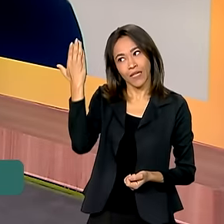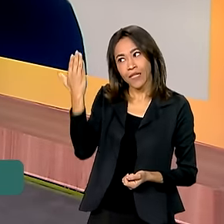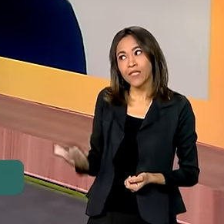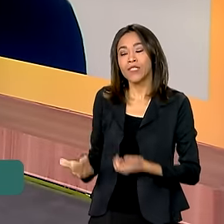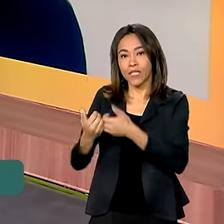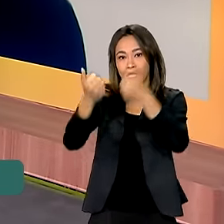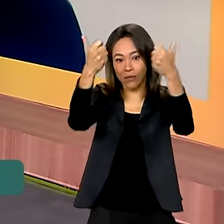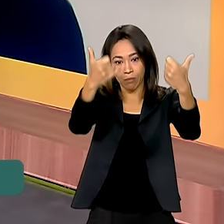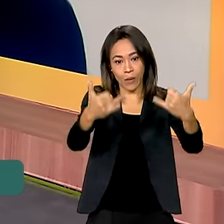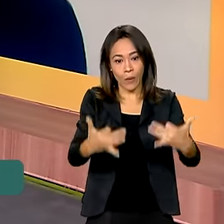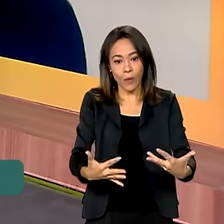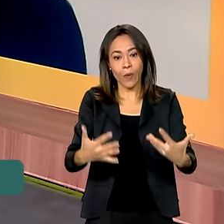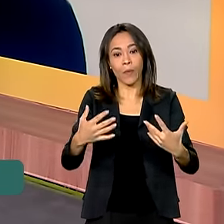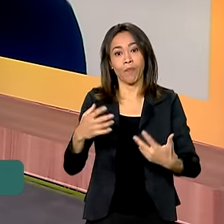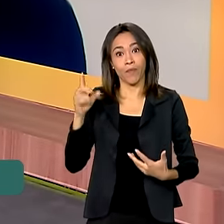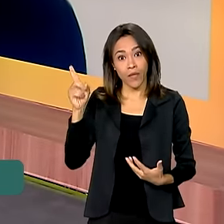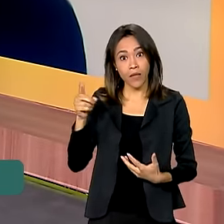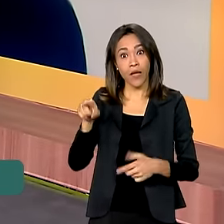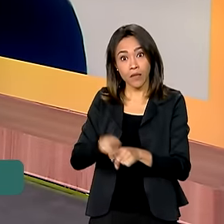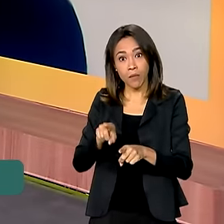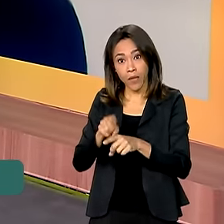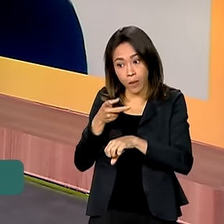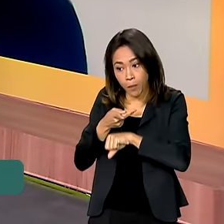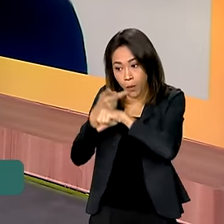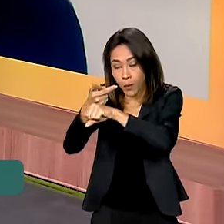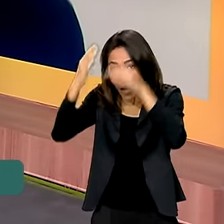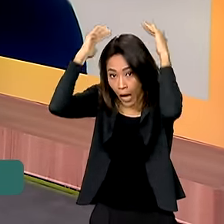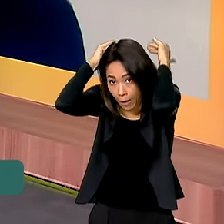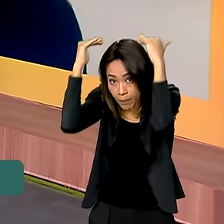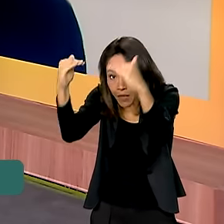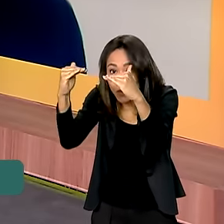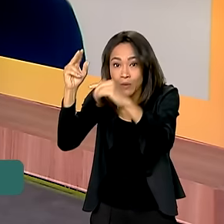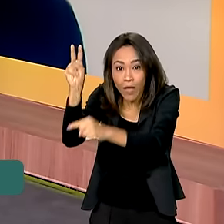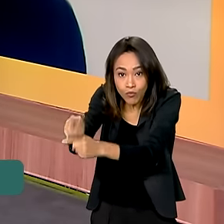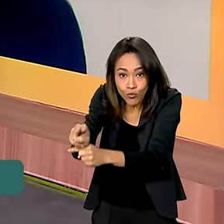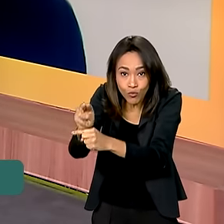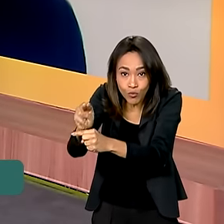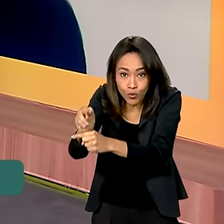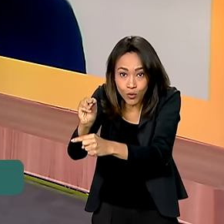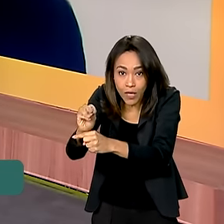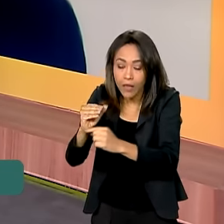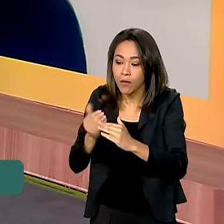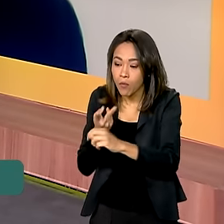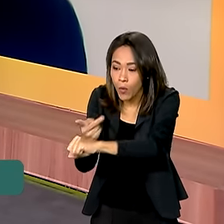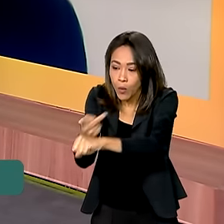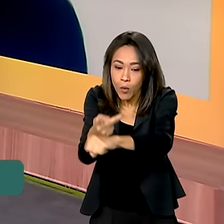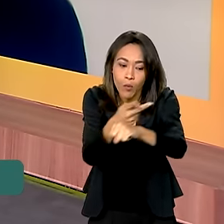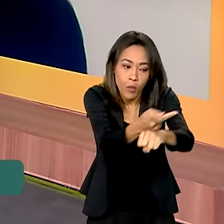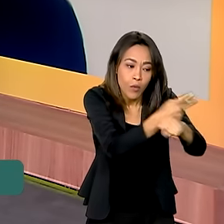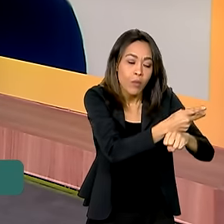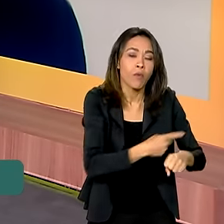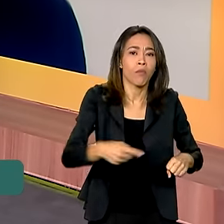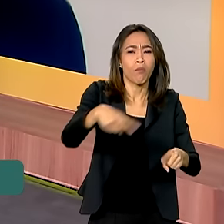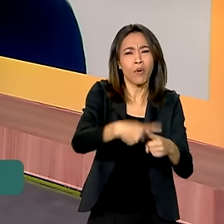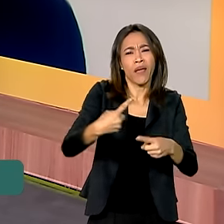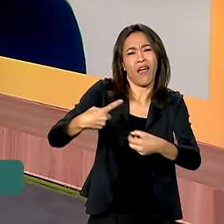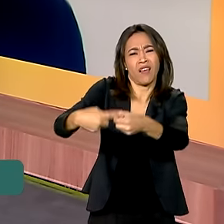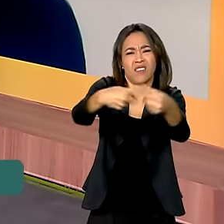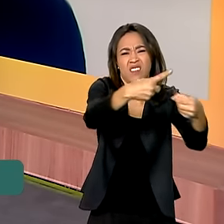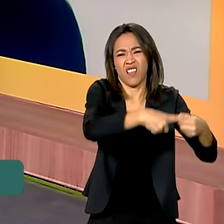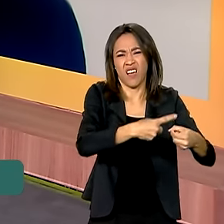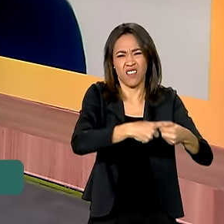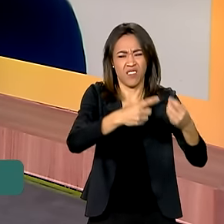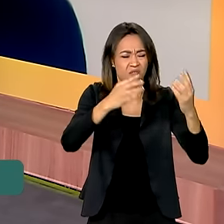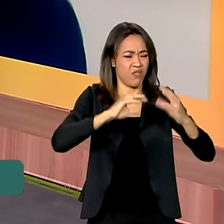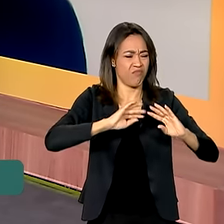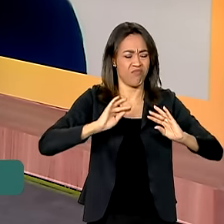de ressaltar, que inclusive está fazendo busca, então, nos abrigos, porque muita gente fica preocupada, porque como as cidades foram devastadas, superintendente,